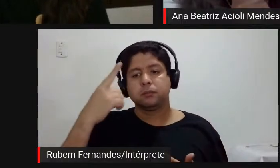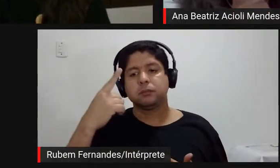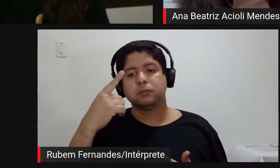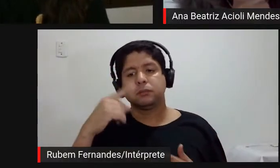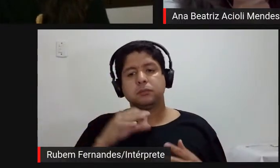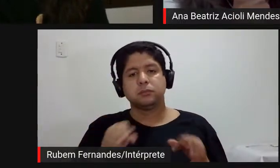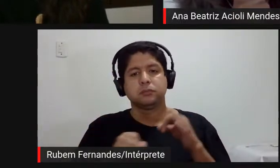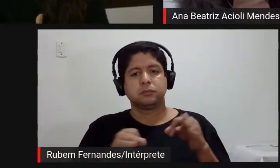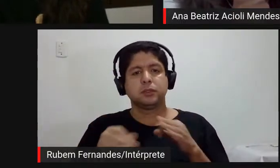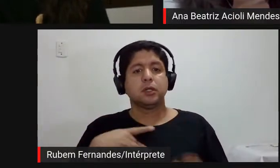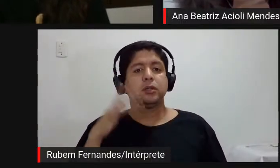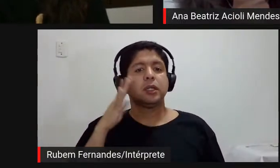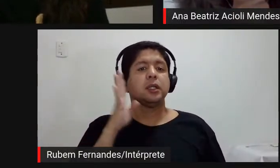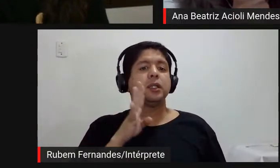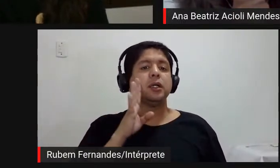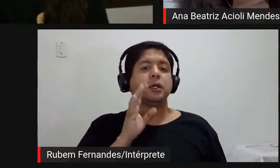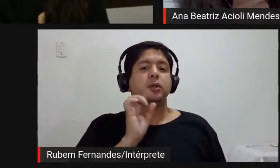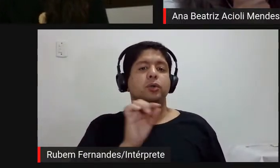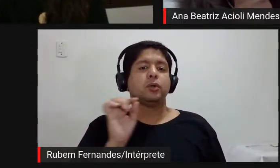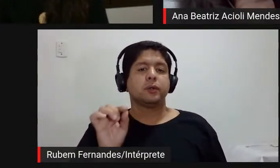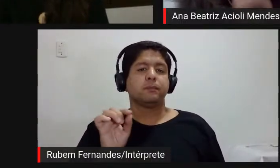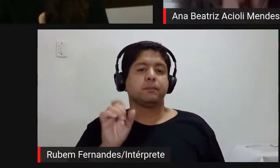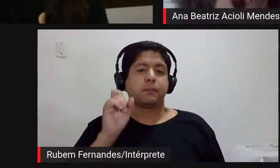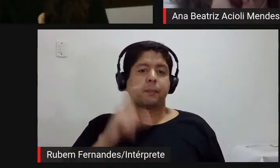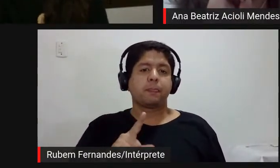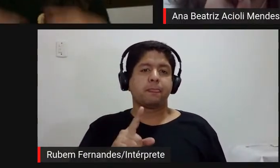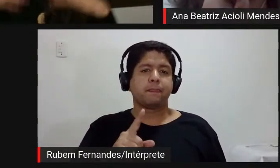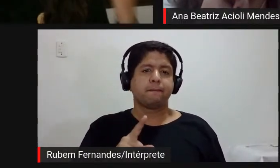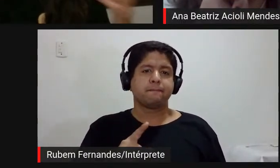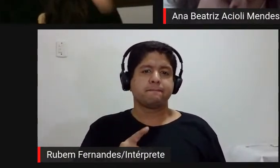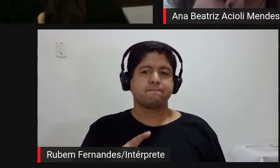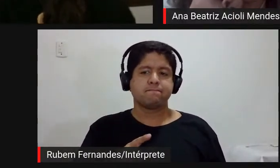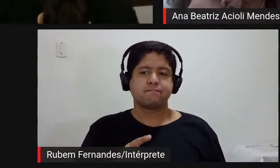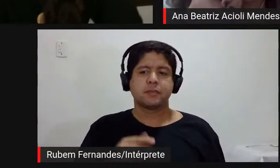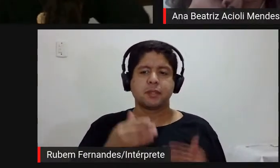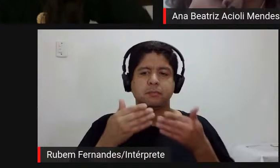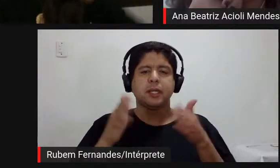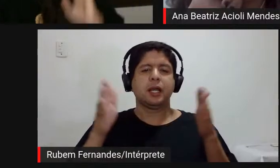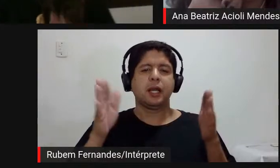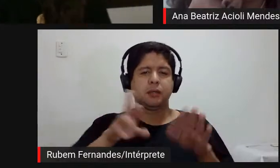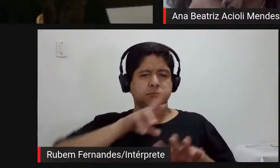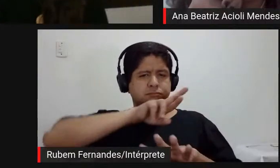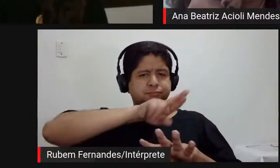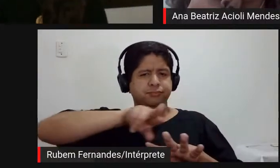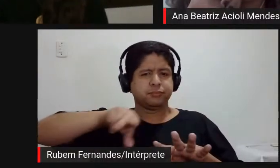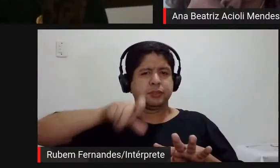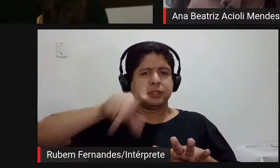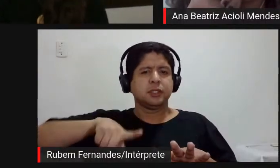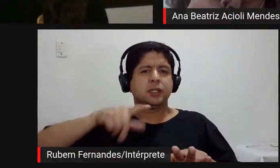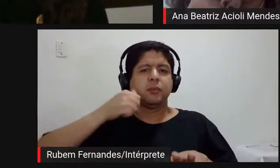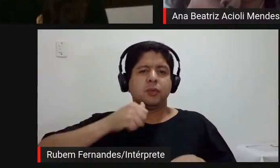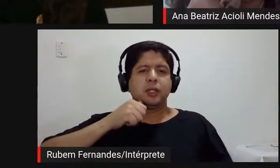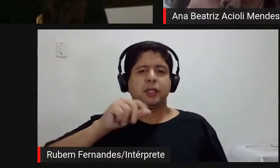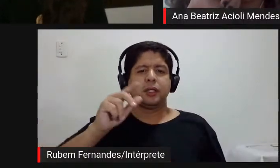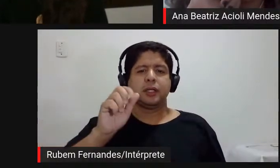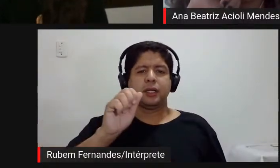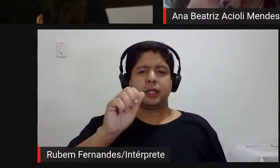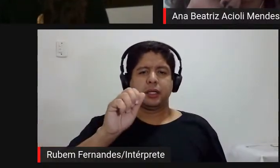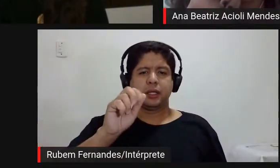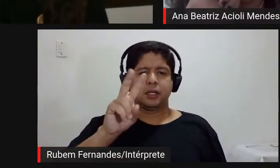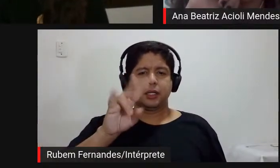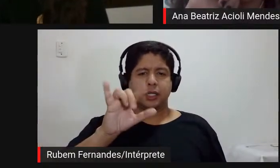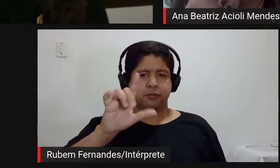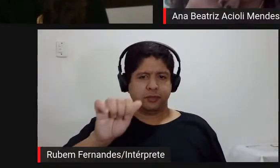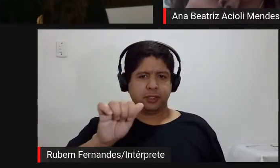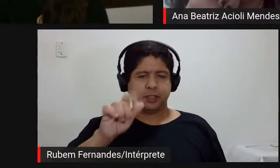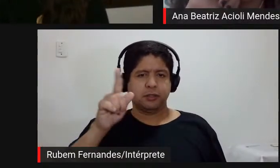que eu achei bem legal foi da para dispensar né ampliar as possibilidades foi da Lisete Lanhado ela fez uma bienal de São Paulo a